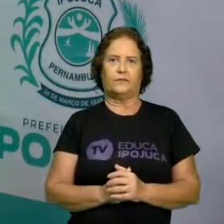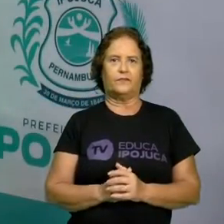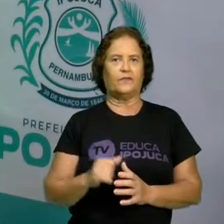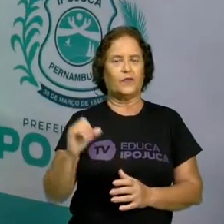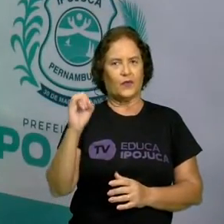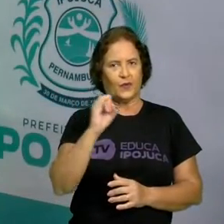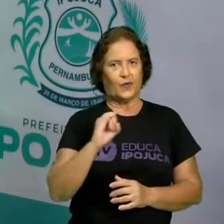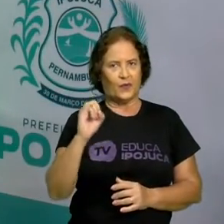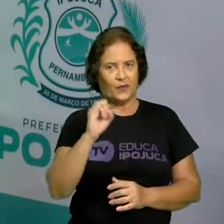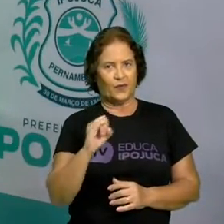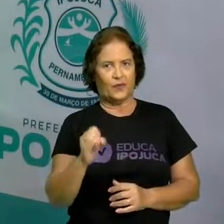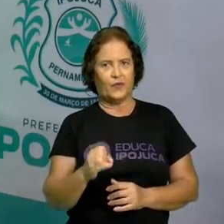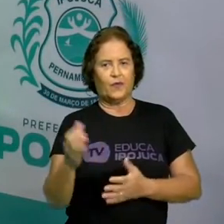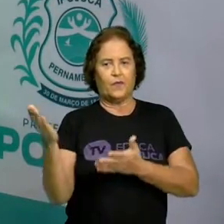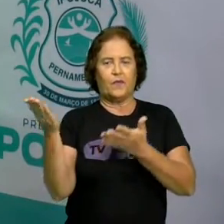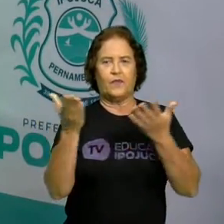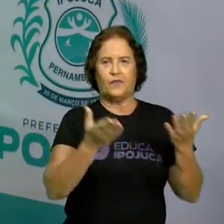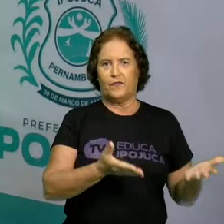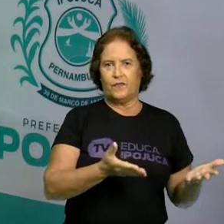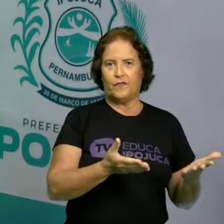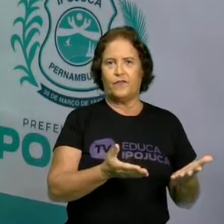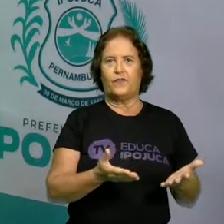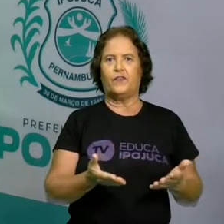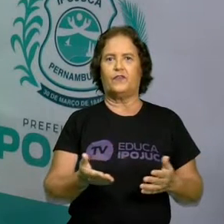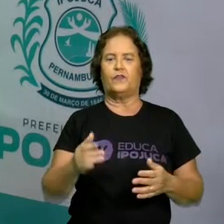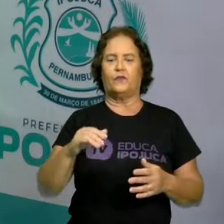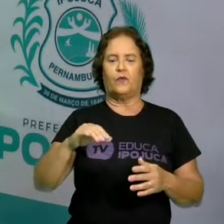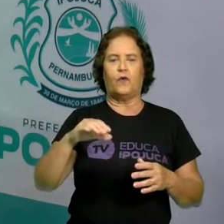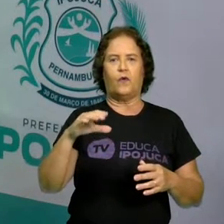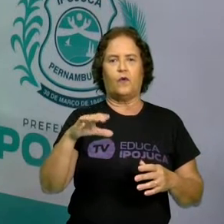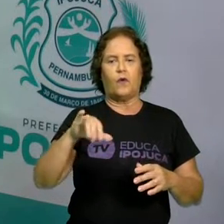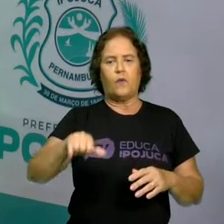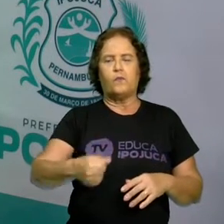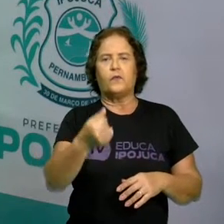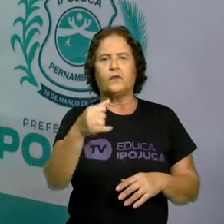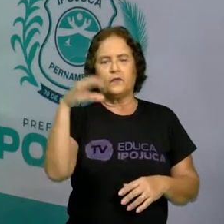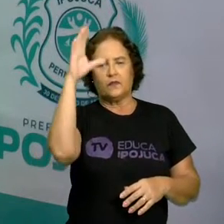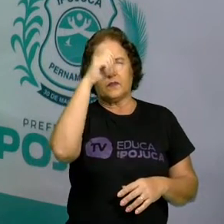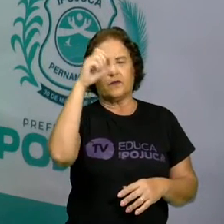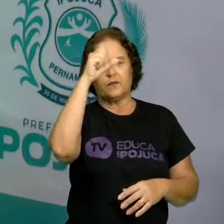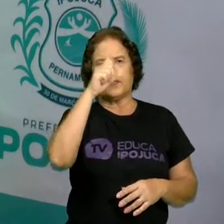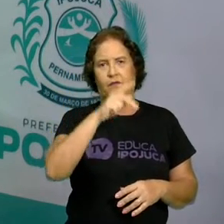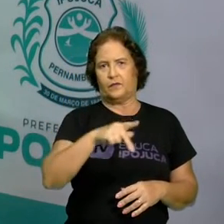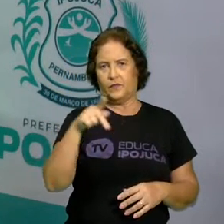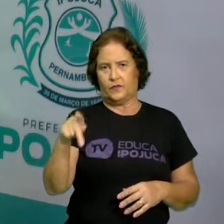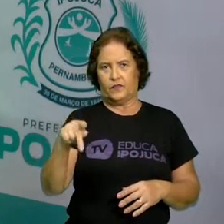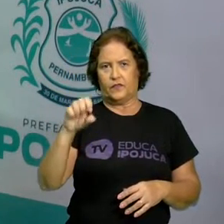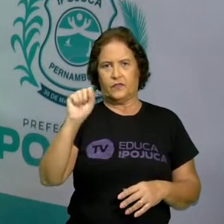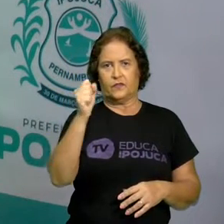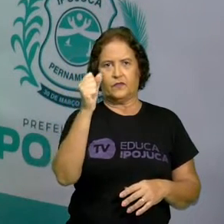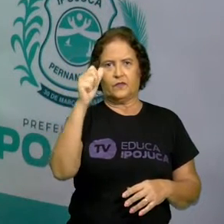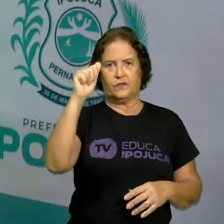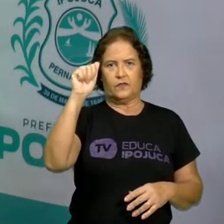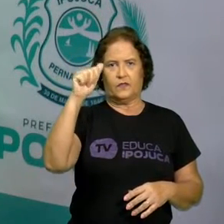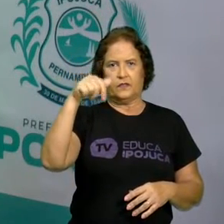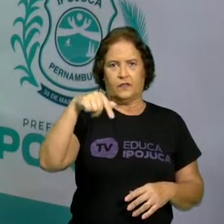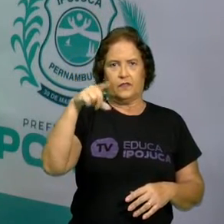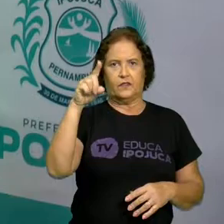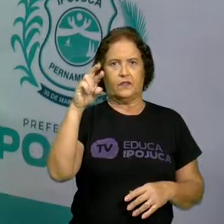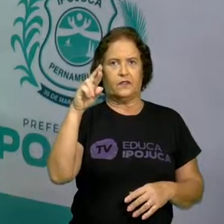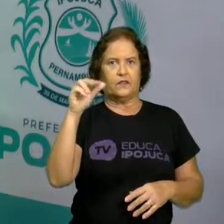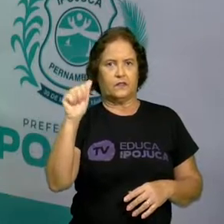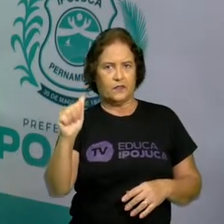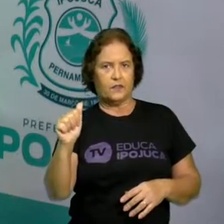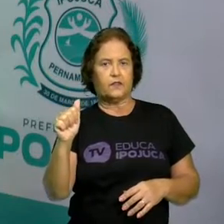Olá, sejam bem-vindos a mais uma incrível oportunidade de aprendizagem. Eu sou a professora Sandra Lopes e estou com